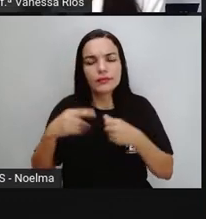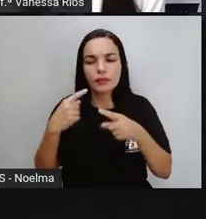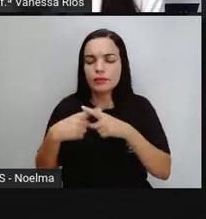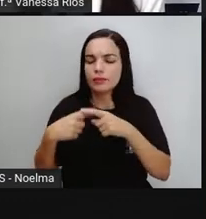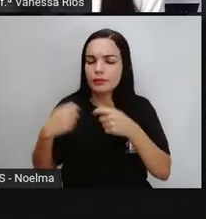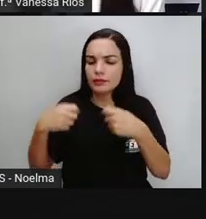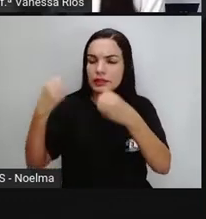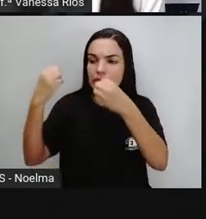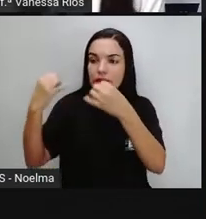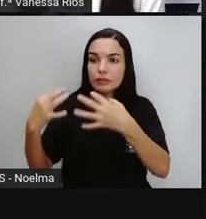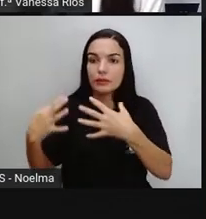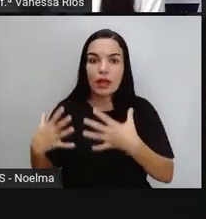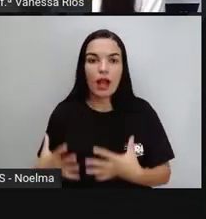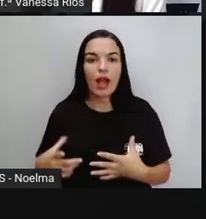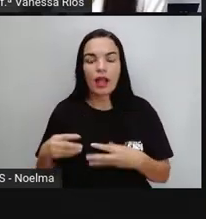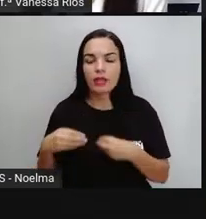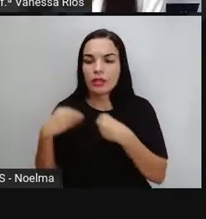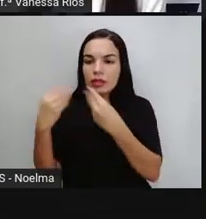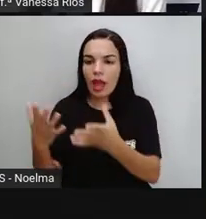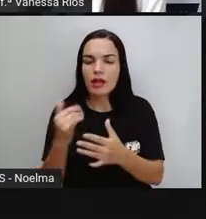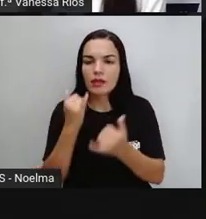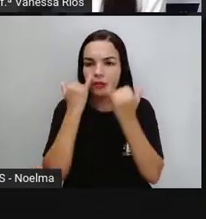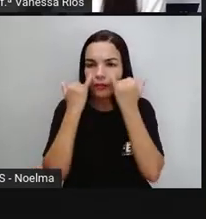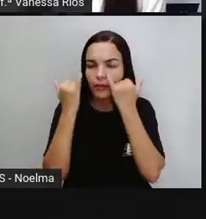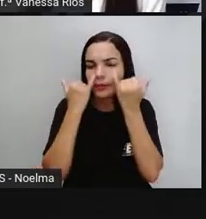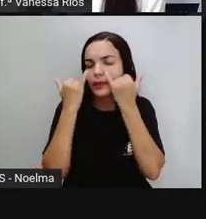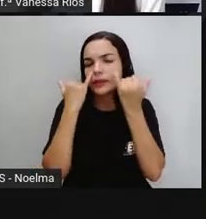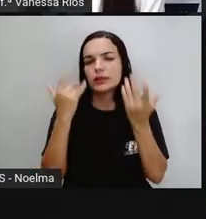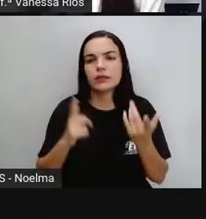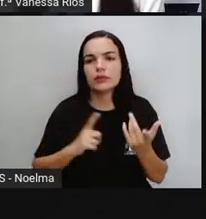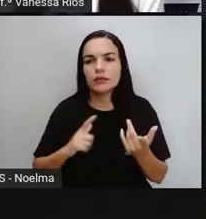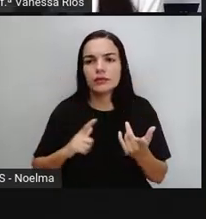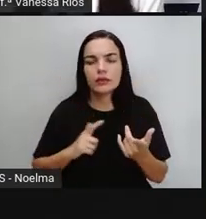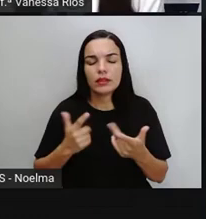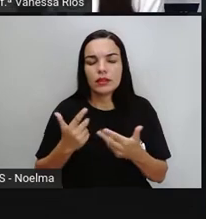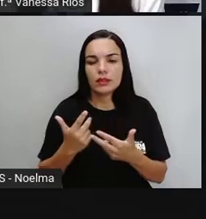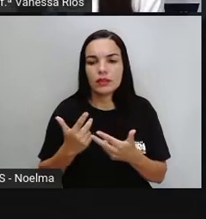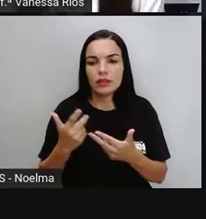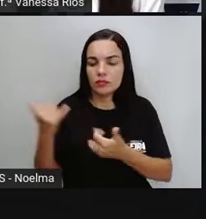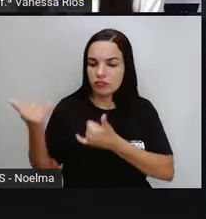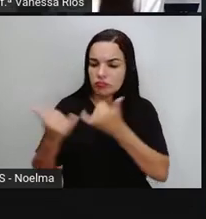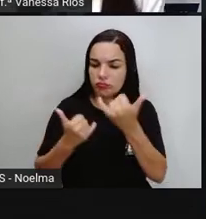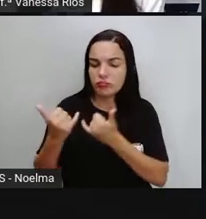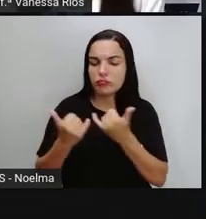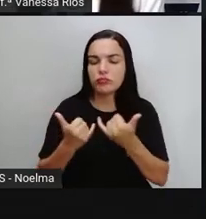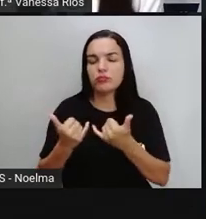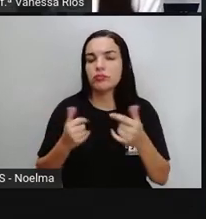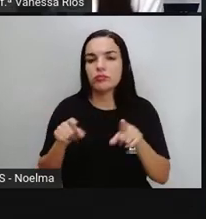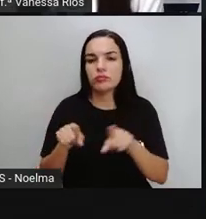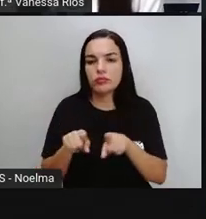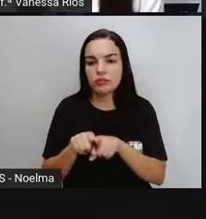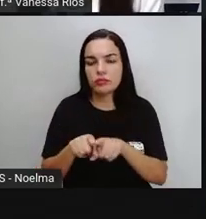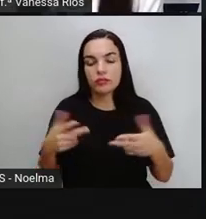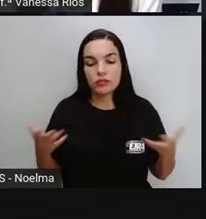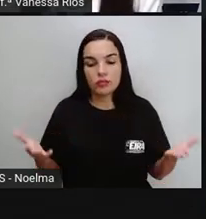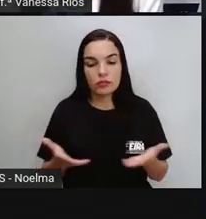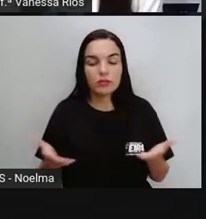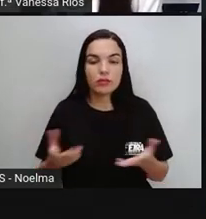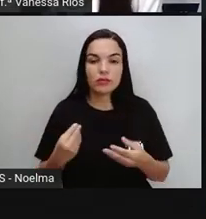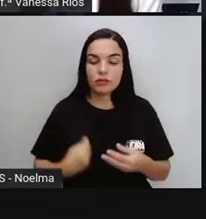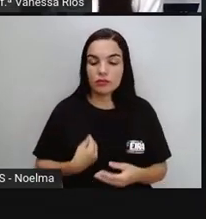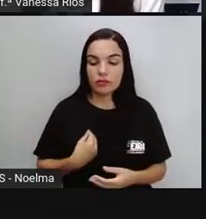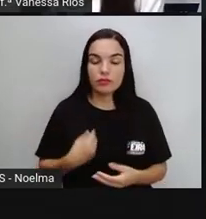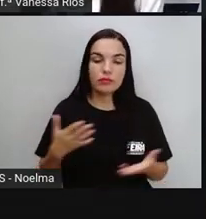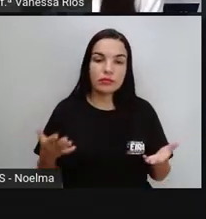para que nos forme, né? Em relação àquilo que a gente é hoje e que a gente precisa ser nos